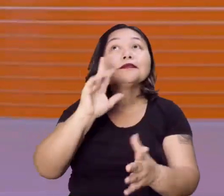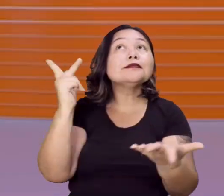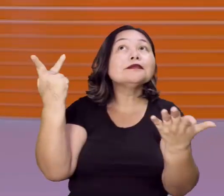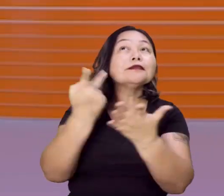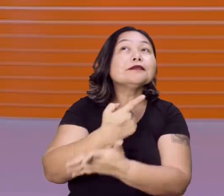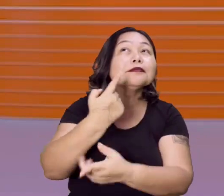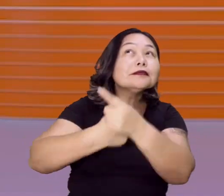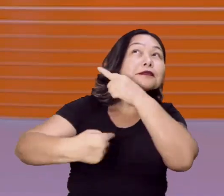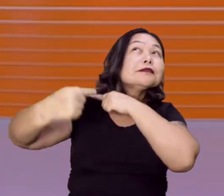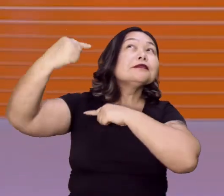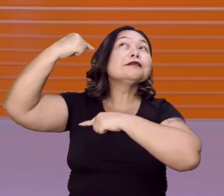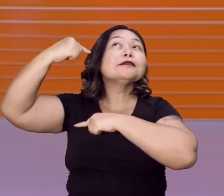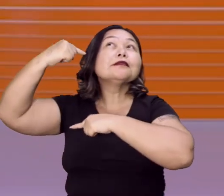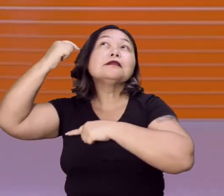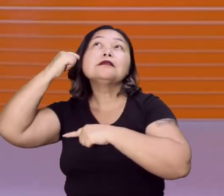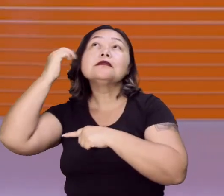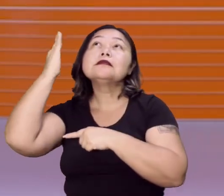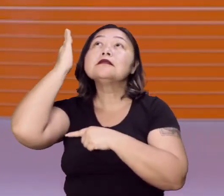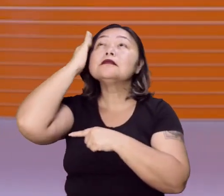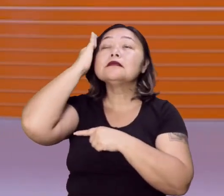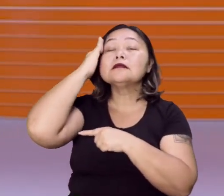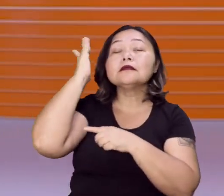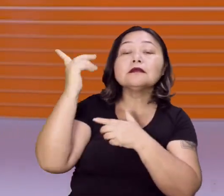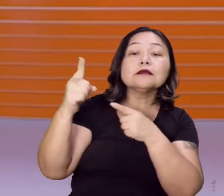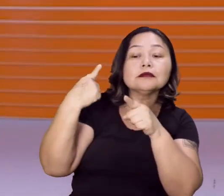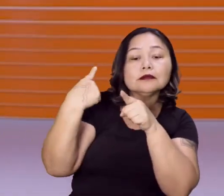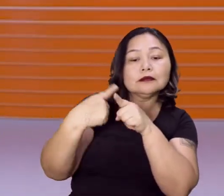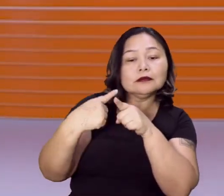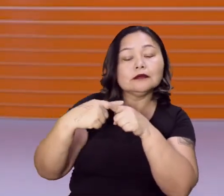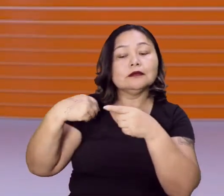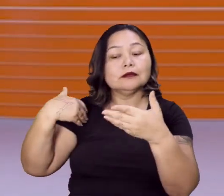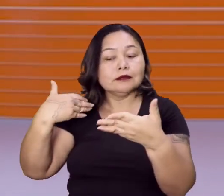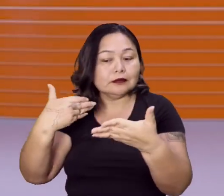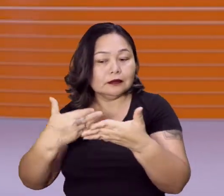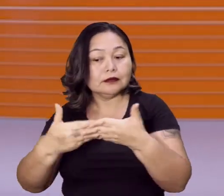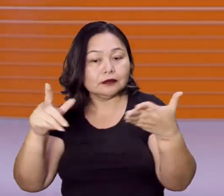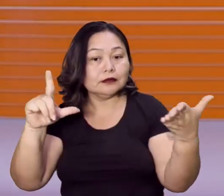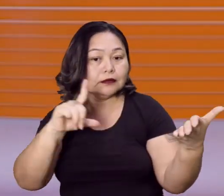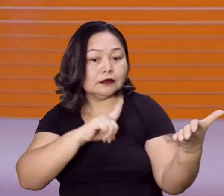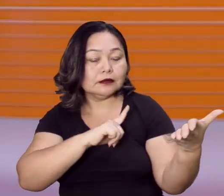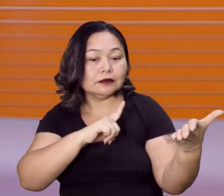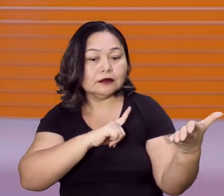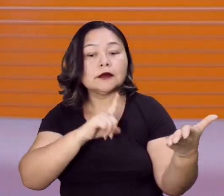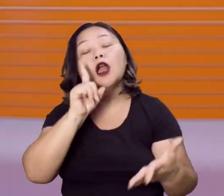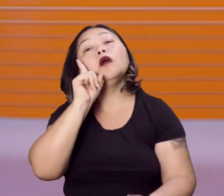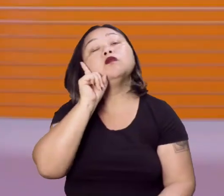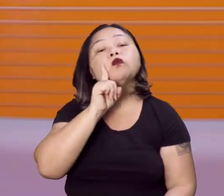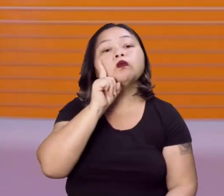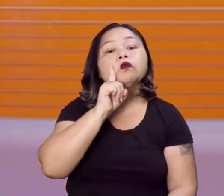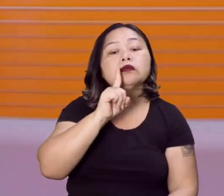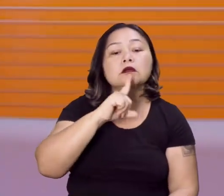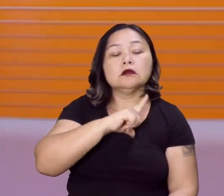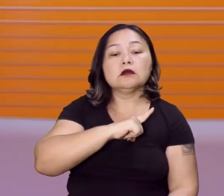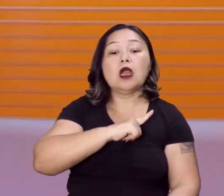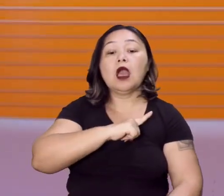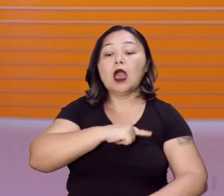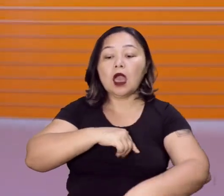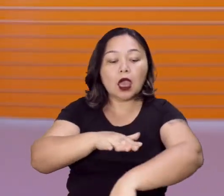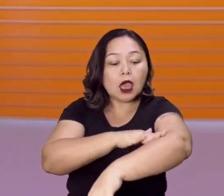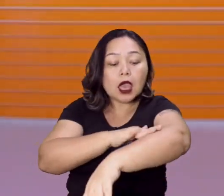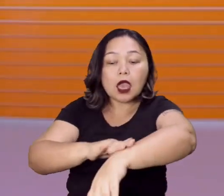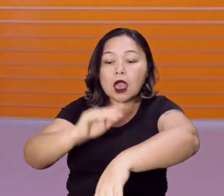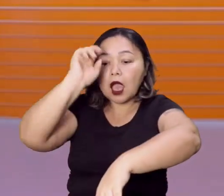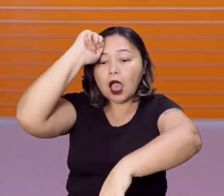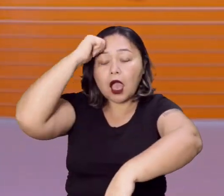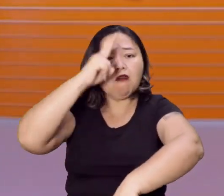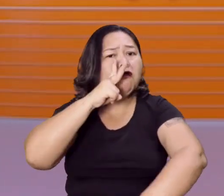naquele momento. Até para a gente saber o porquê que, ainda até hoje, nos Estados Unidos, o racismo é algo muito